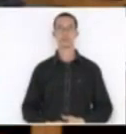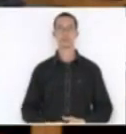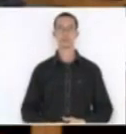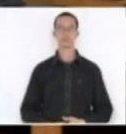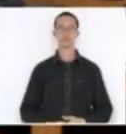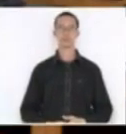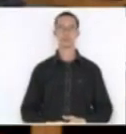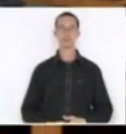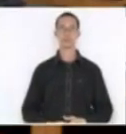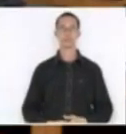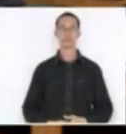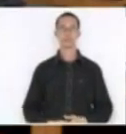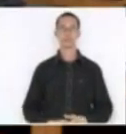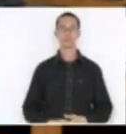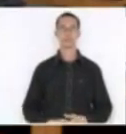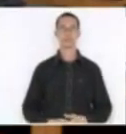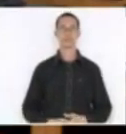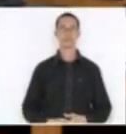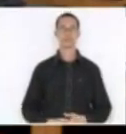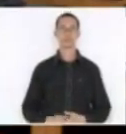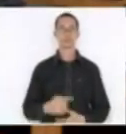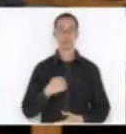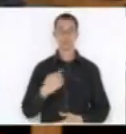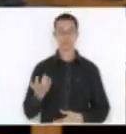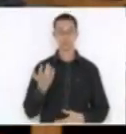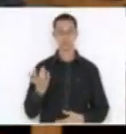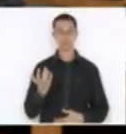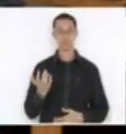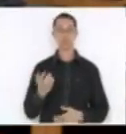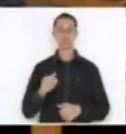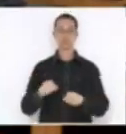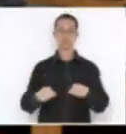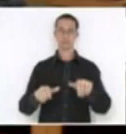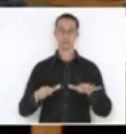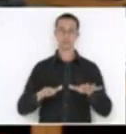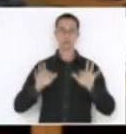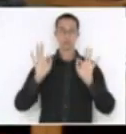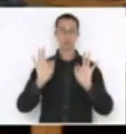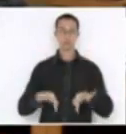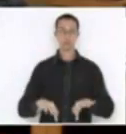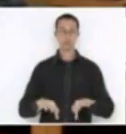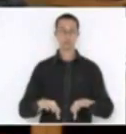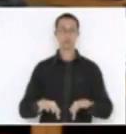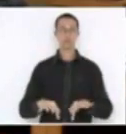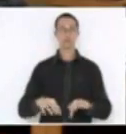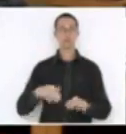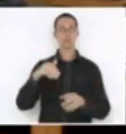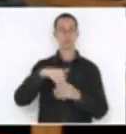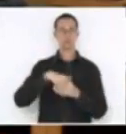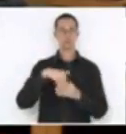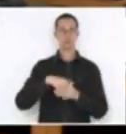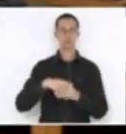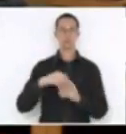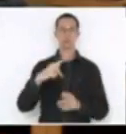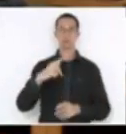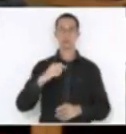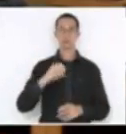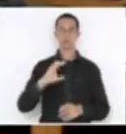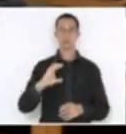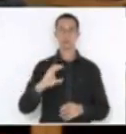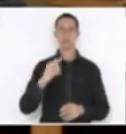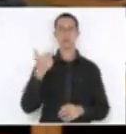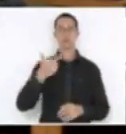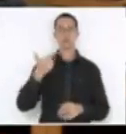a gente gostaria que fosse encerrado a sessão e fosse votado já a PEC em segundo turno para nós já